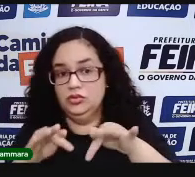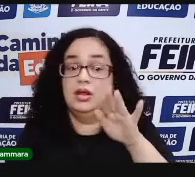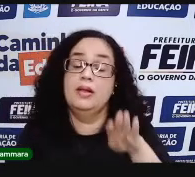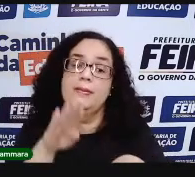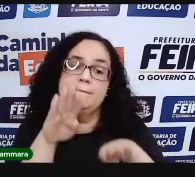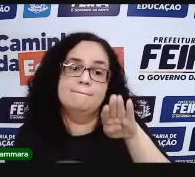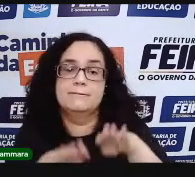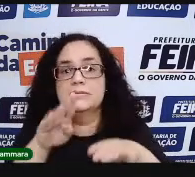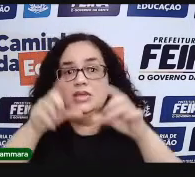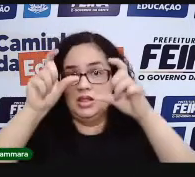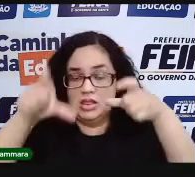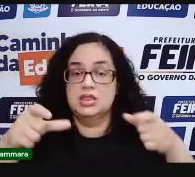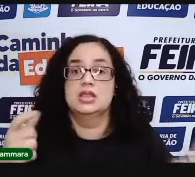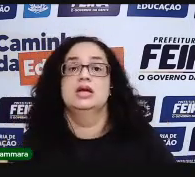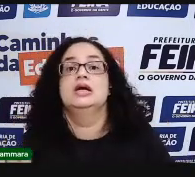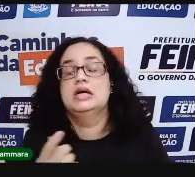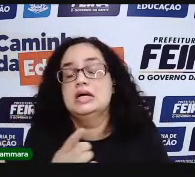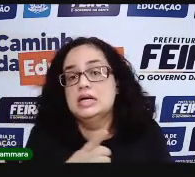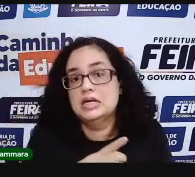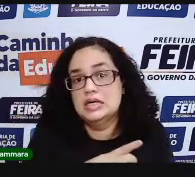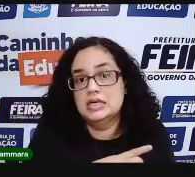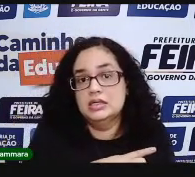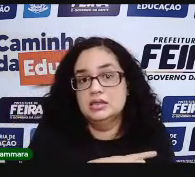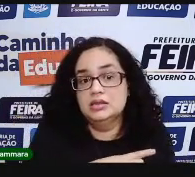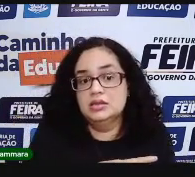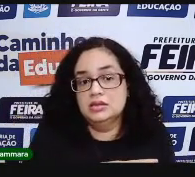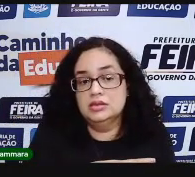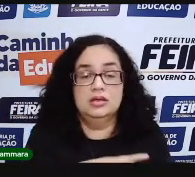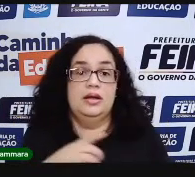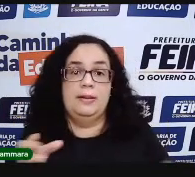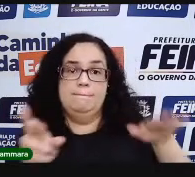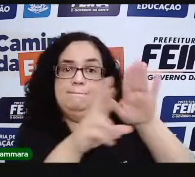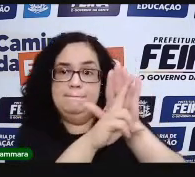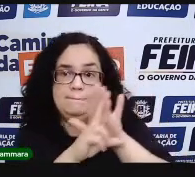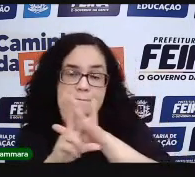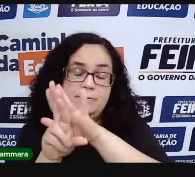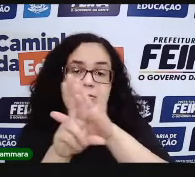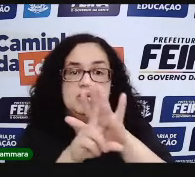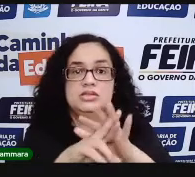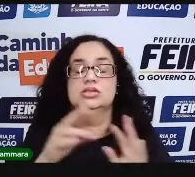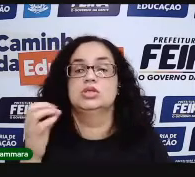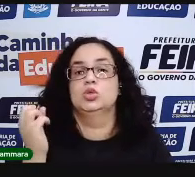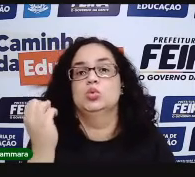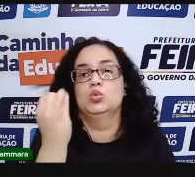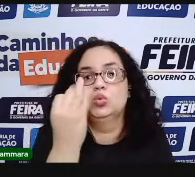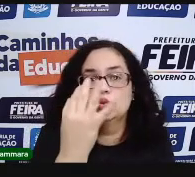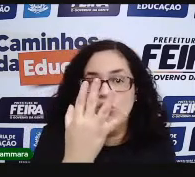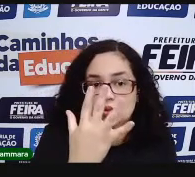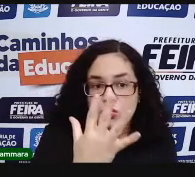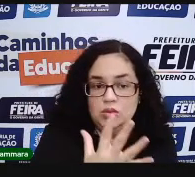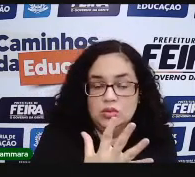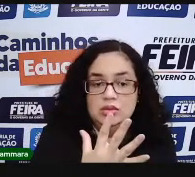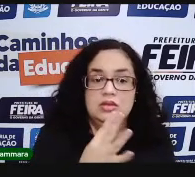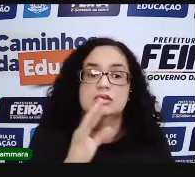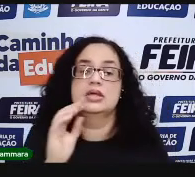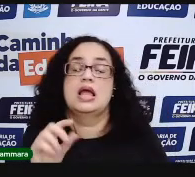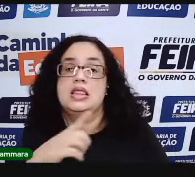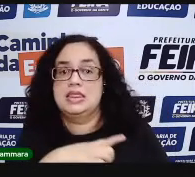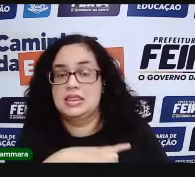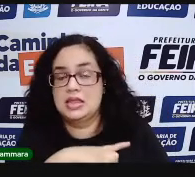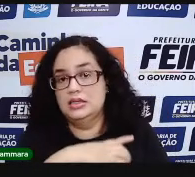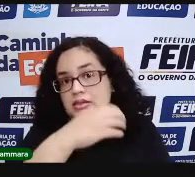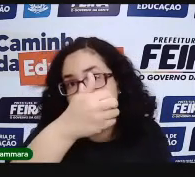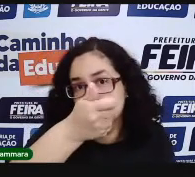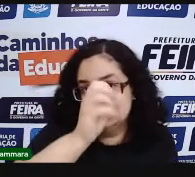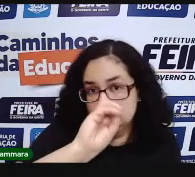Ele vai estar no final. A depender do local que ele esteja, ele vai ocupar. Ele vai representar uma quantidade. Então, ele é decimal